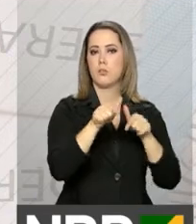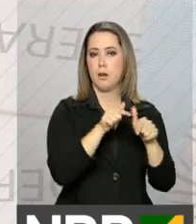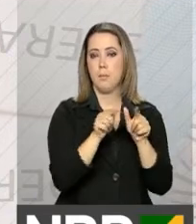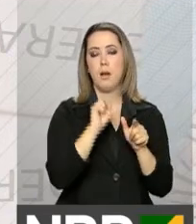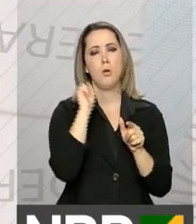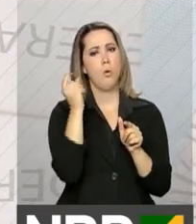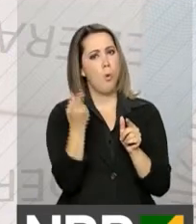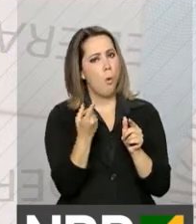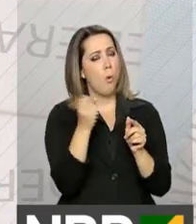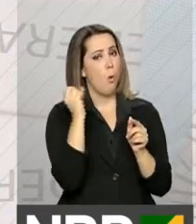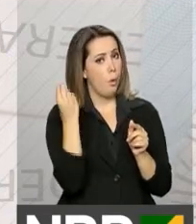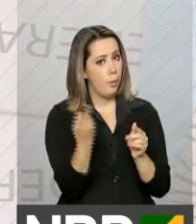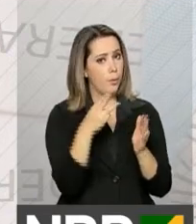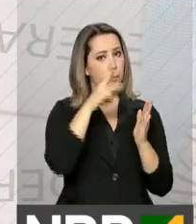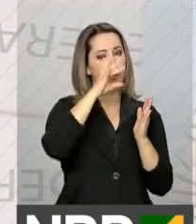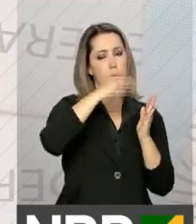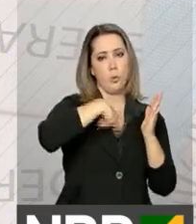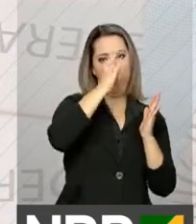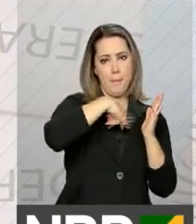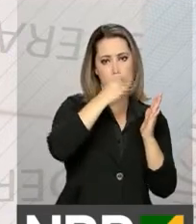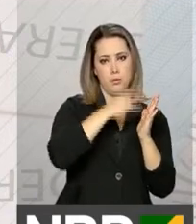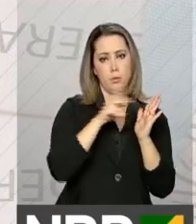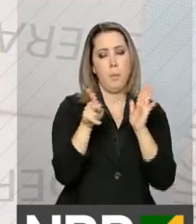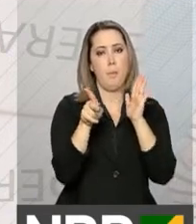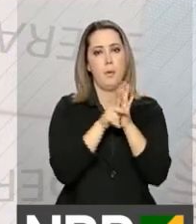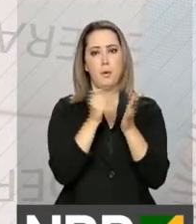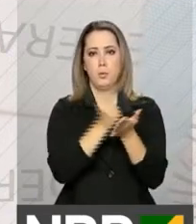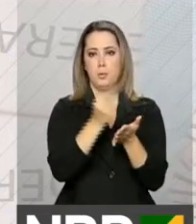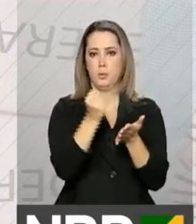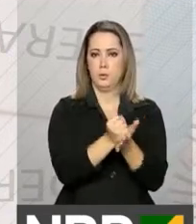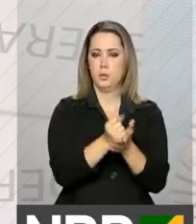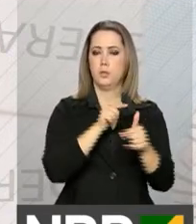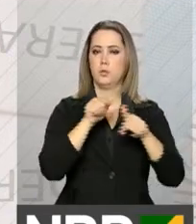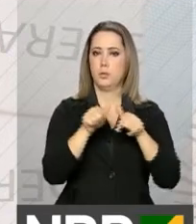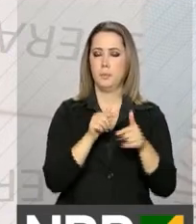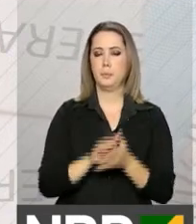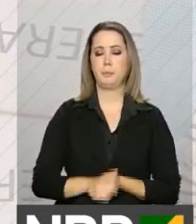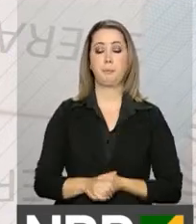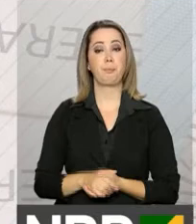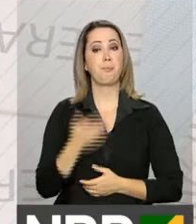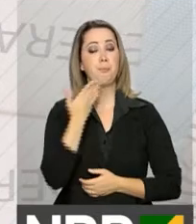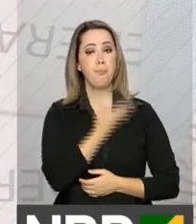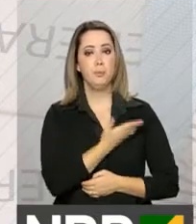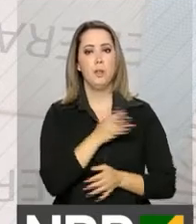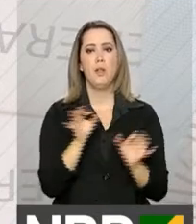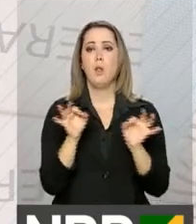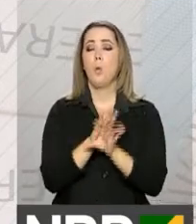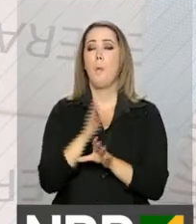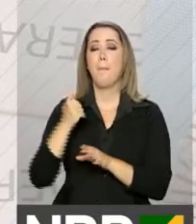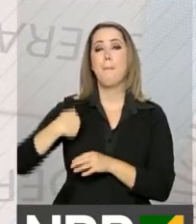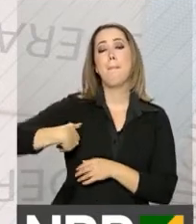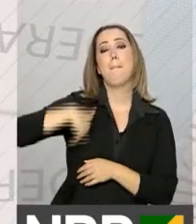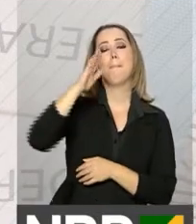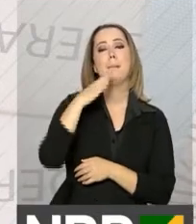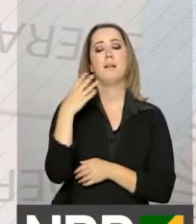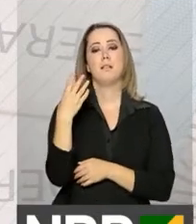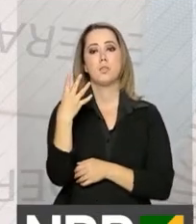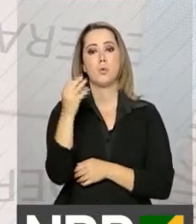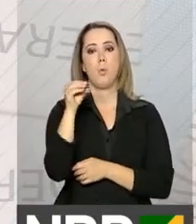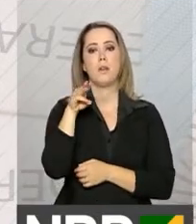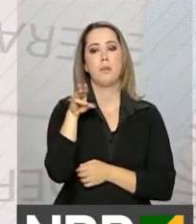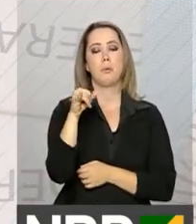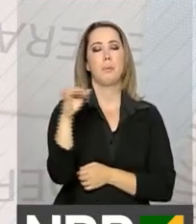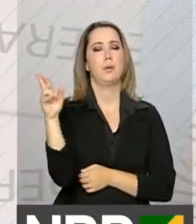comprove a rescisão do contrato. Até o final do prazo, o total pago deve superar os R$ 40